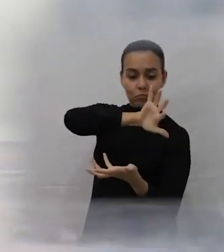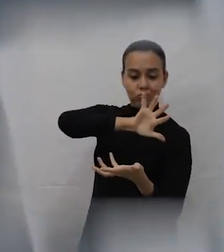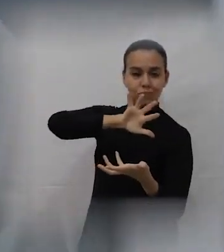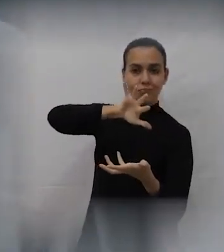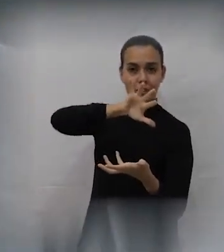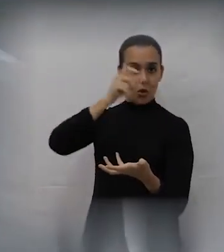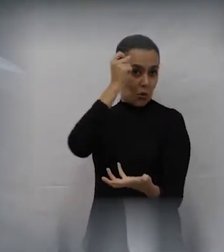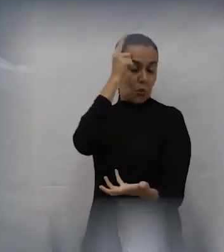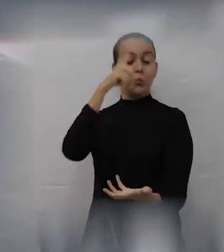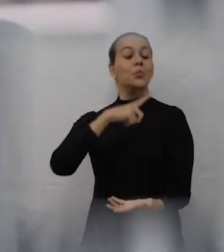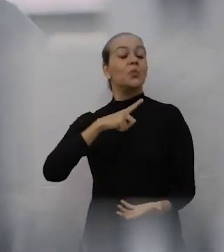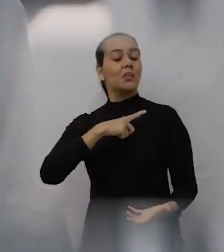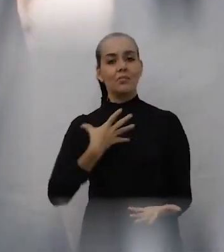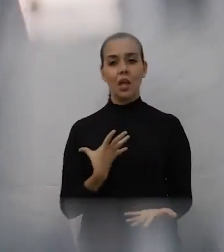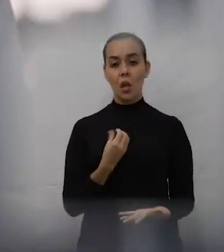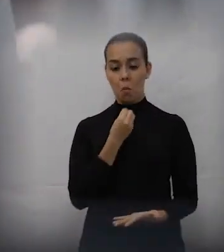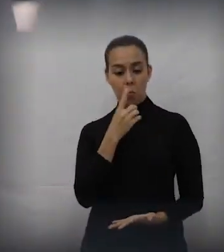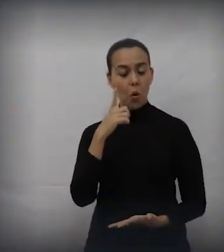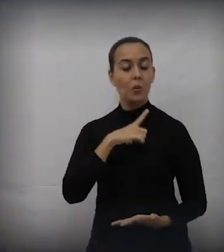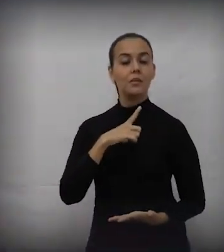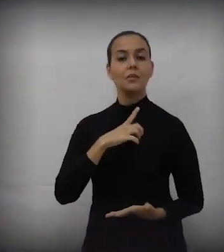essa percepção do mundo.